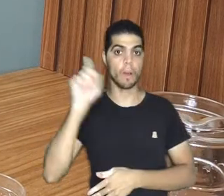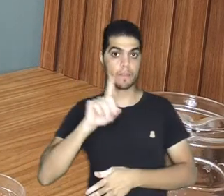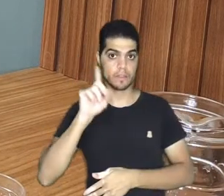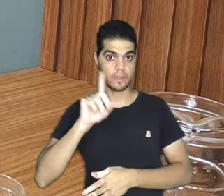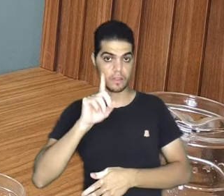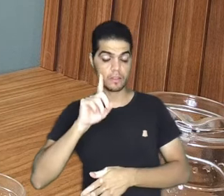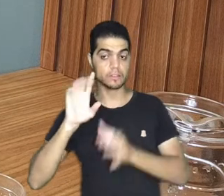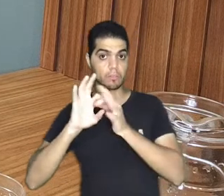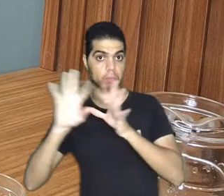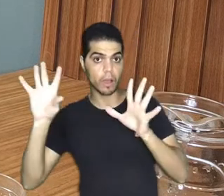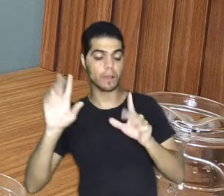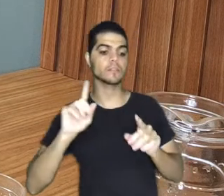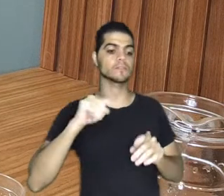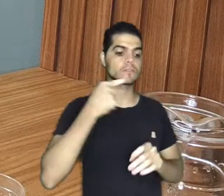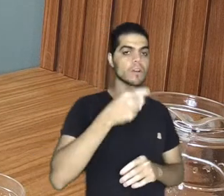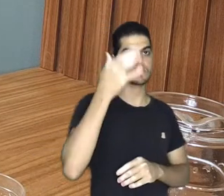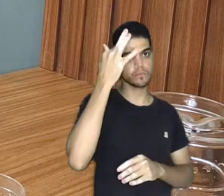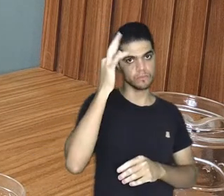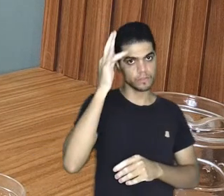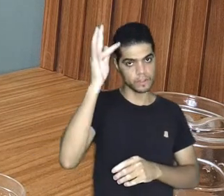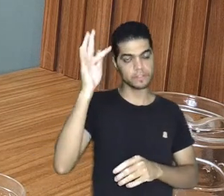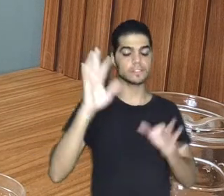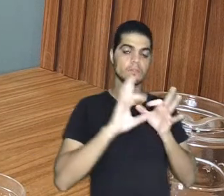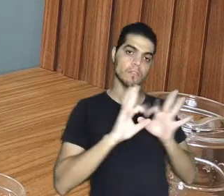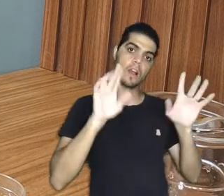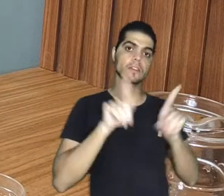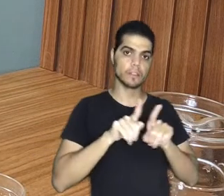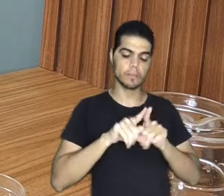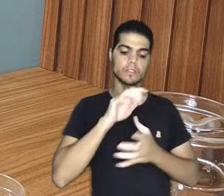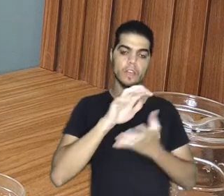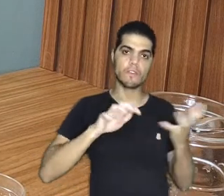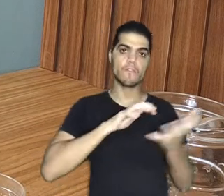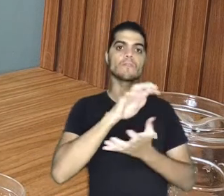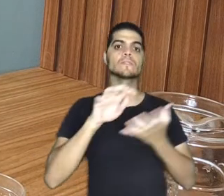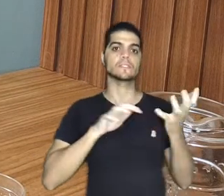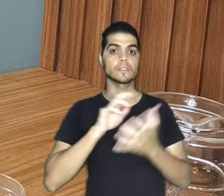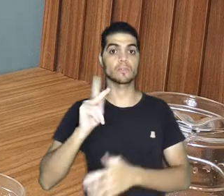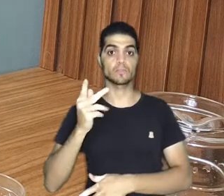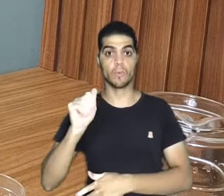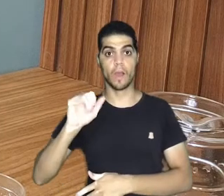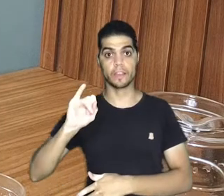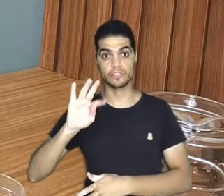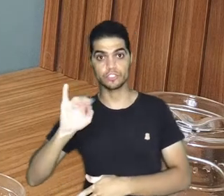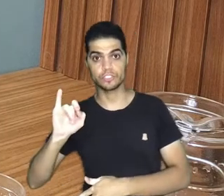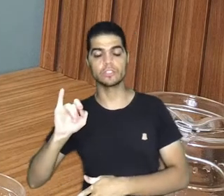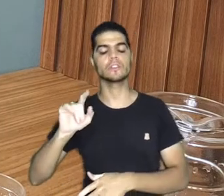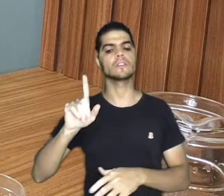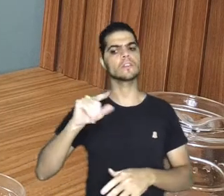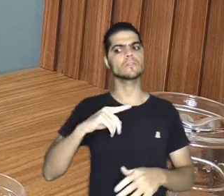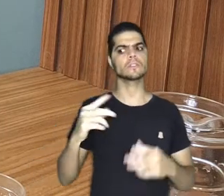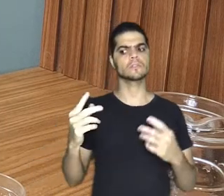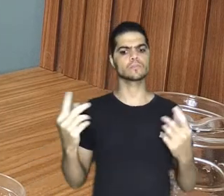da independência americana, e o francês, da revolução francesa, da revolução do Haiti. Os dois modelos